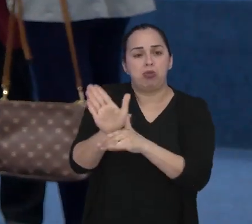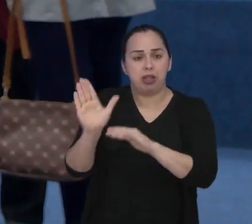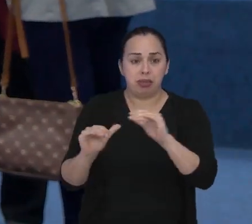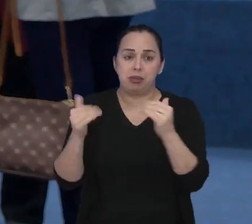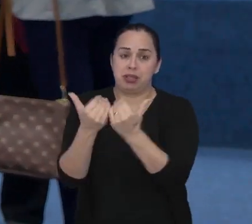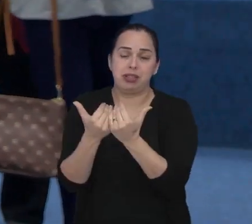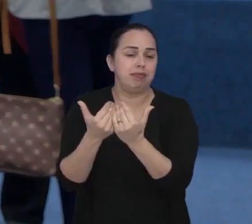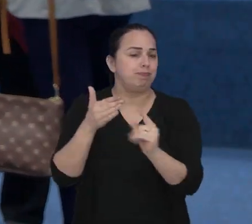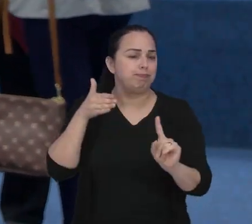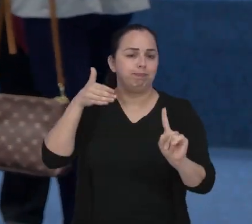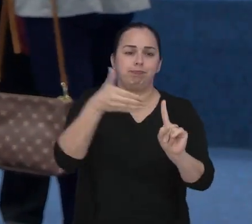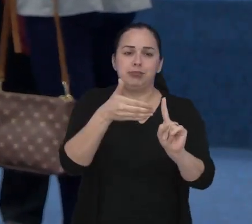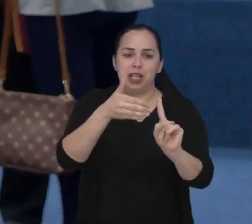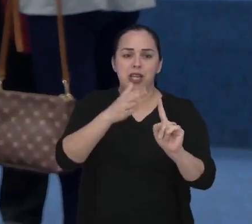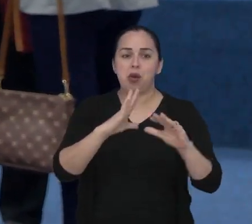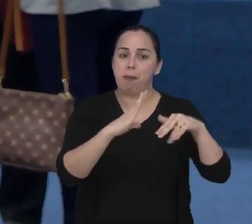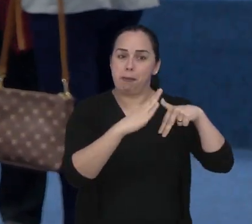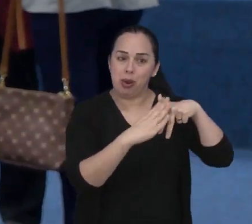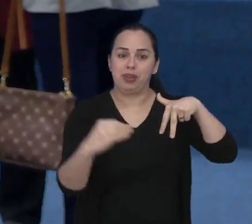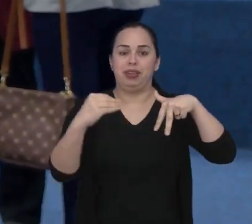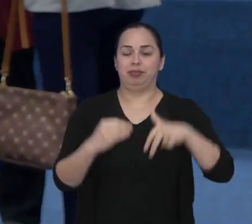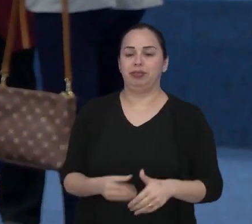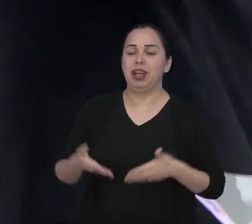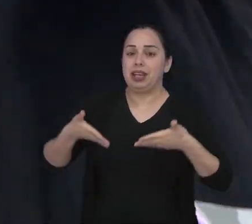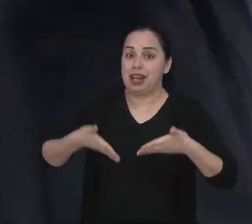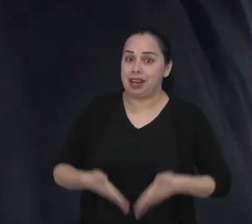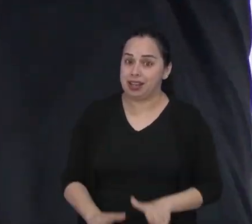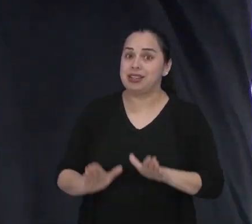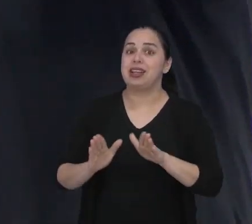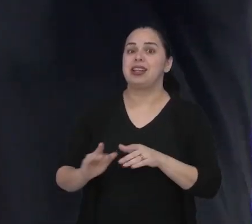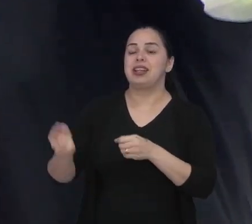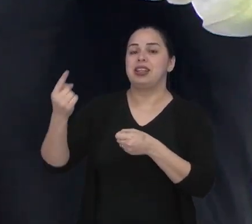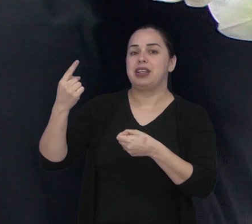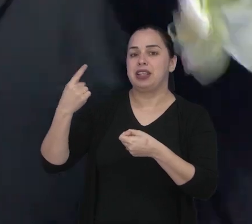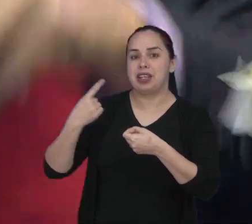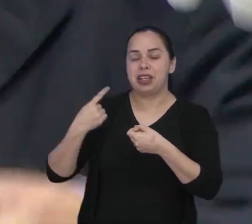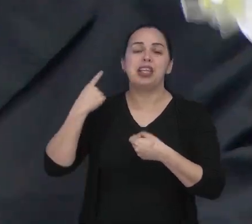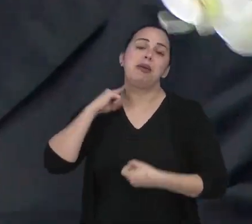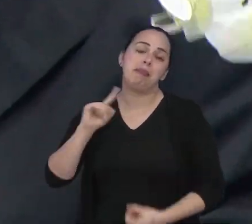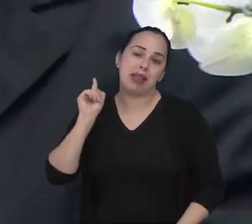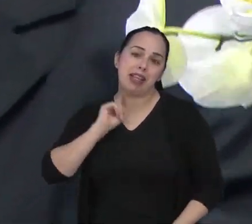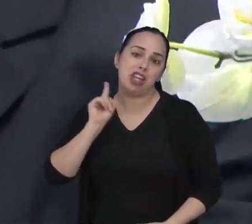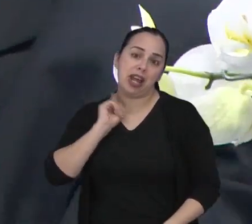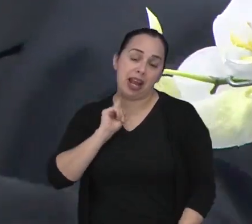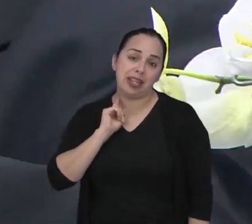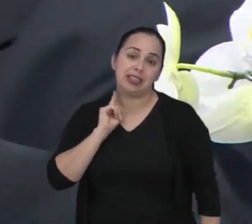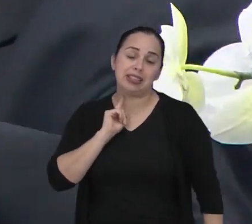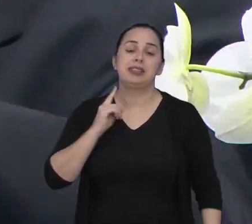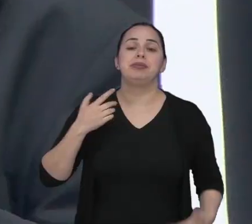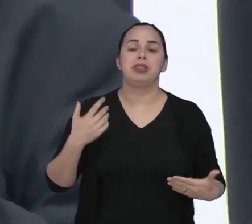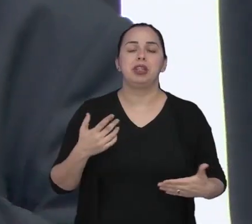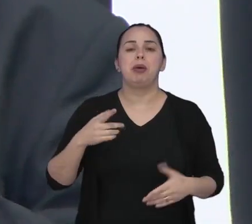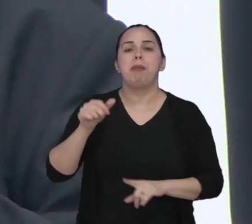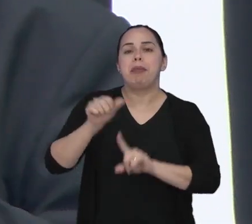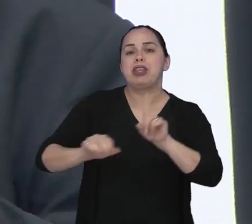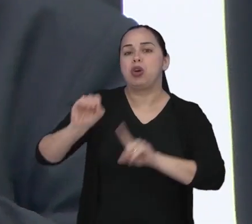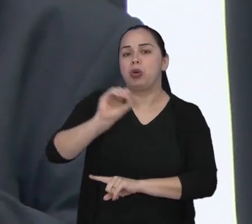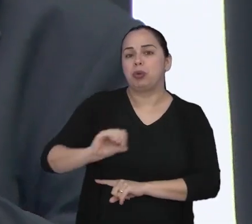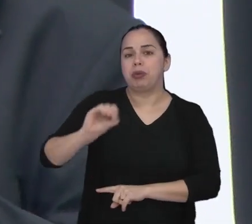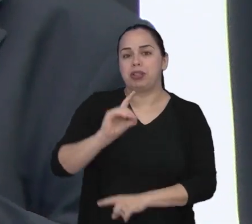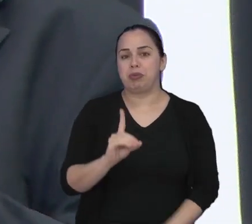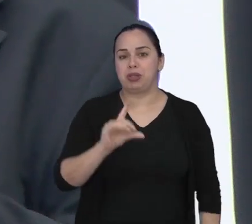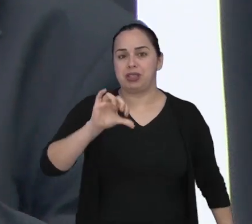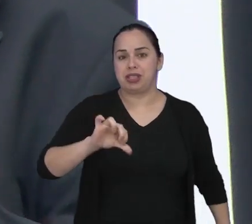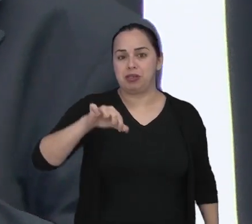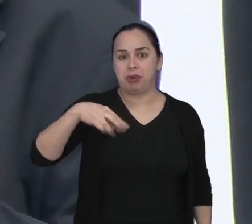ajudou a comunidade, é uma referência e um exemplo. Nascido em Santa Rita do Jacutinga, em Minas Gerais, em outubro